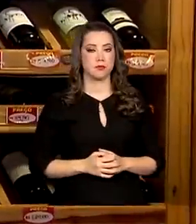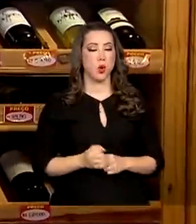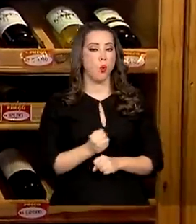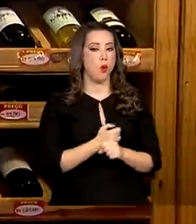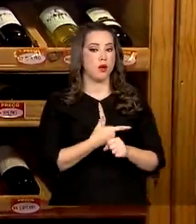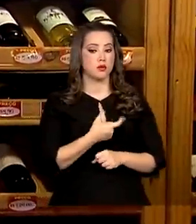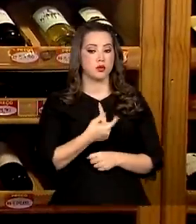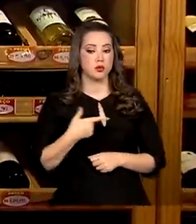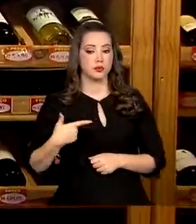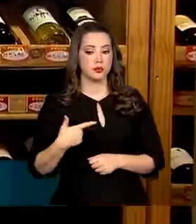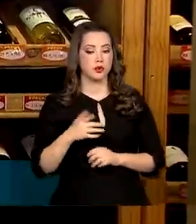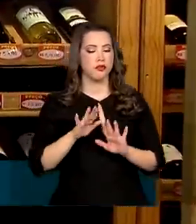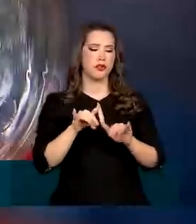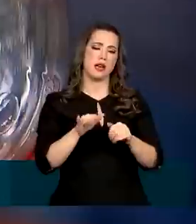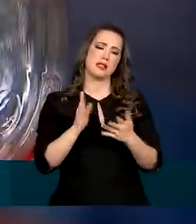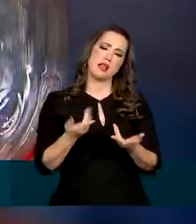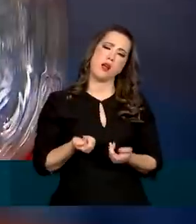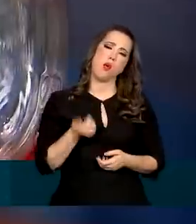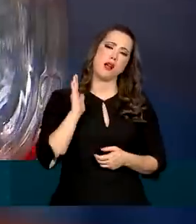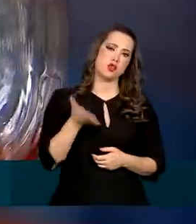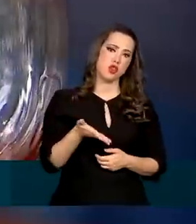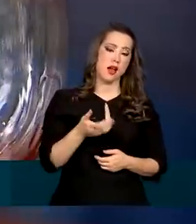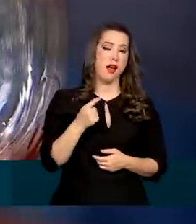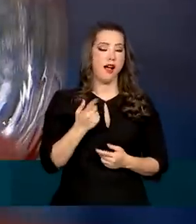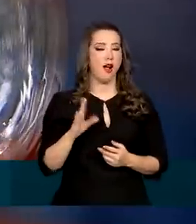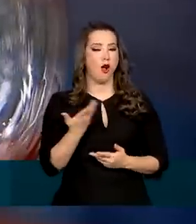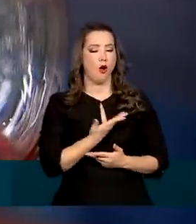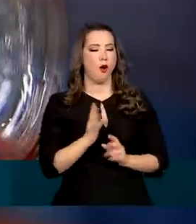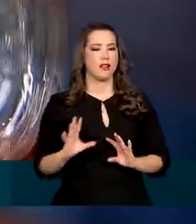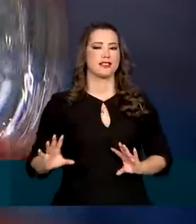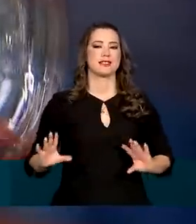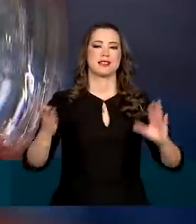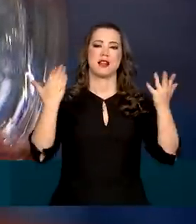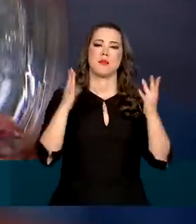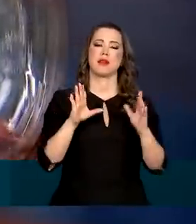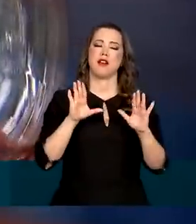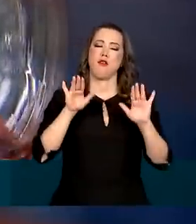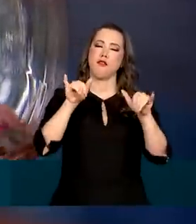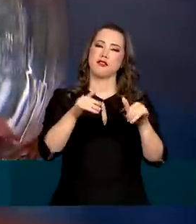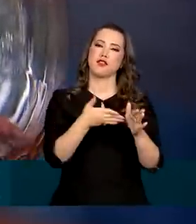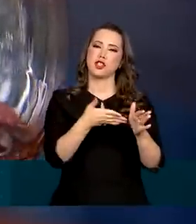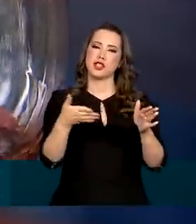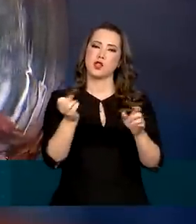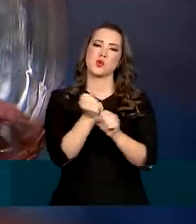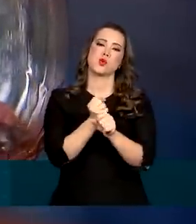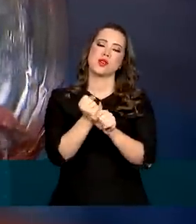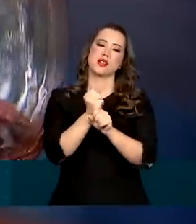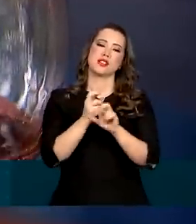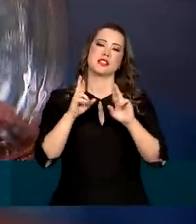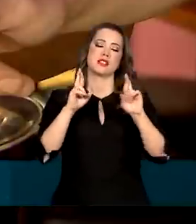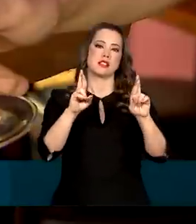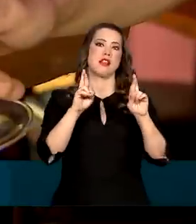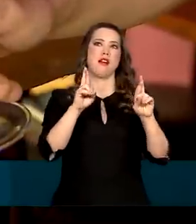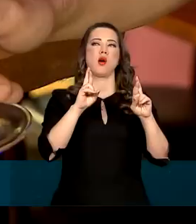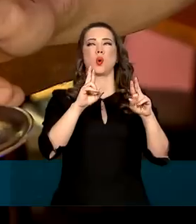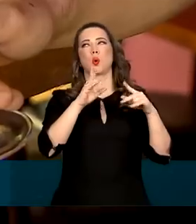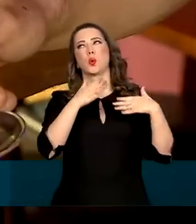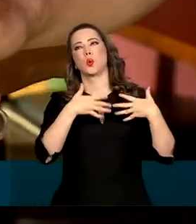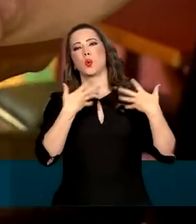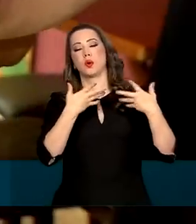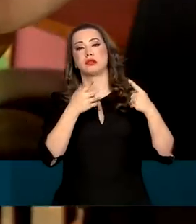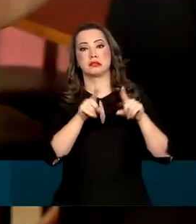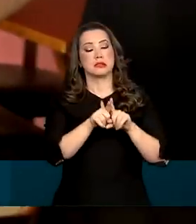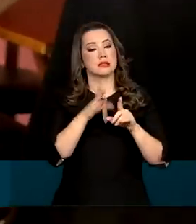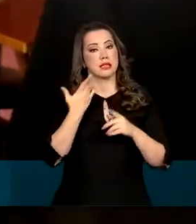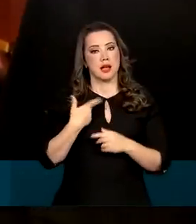2022 está acabando. É hora de celebrar o fim de um ciclo e renovar as esperanças. E para quem não